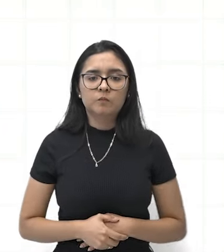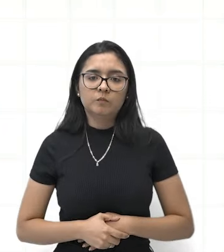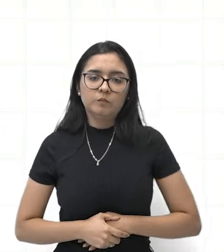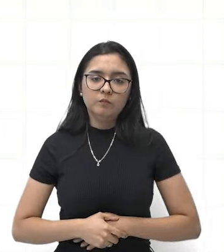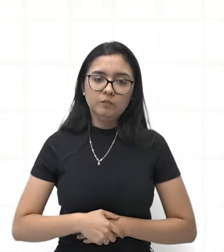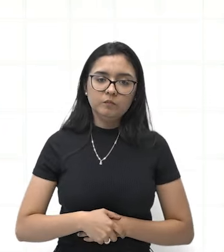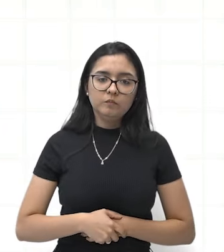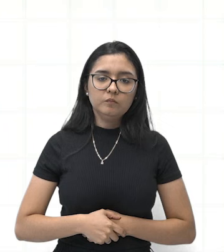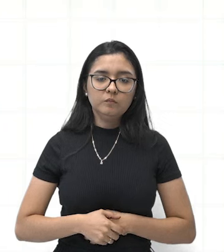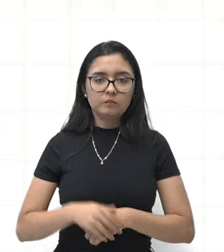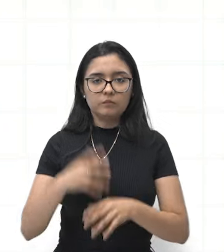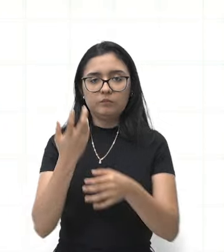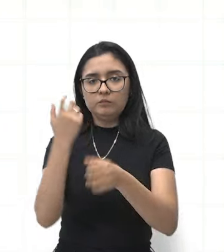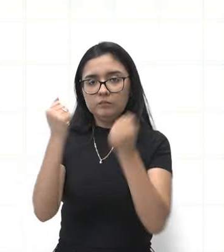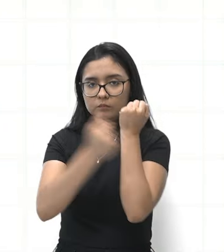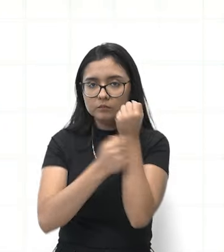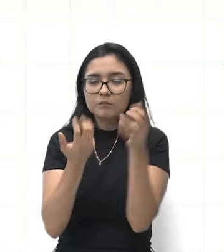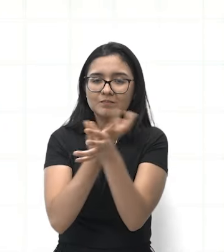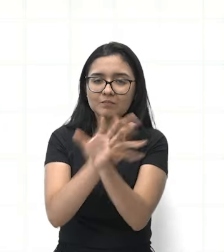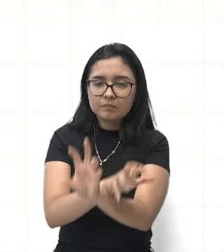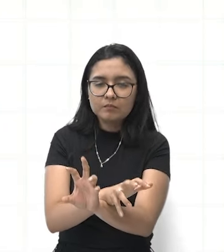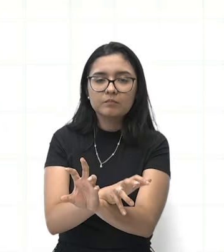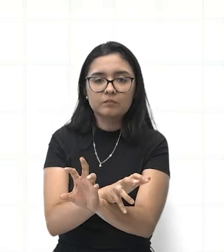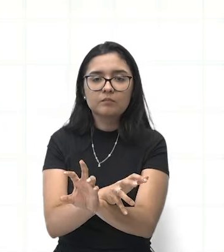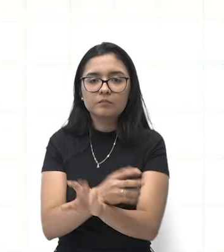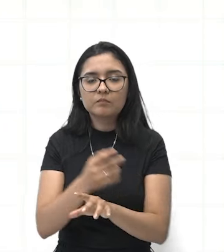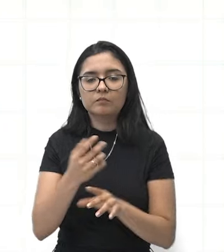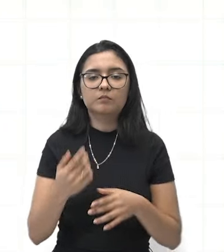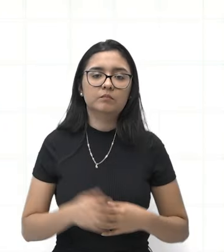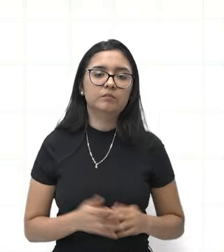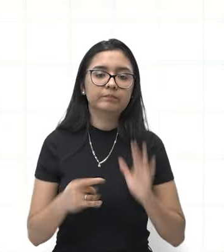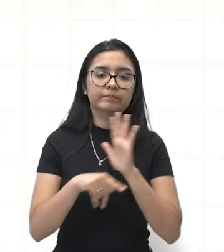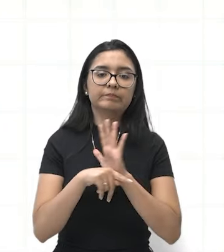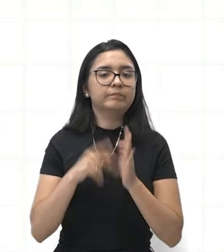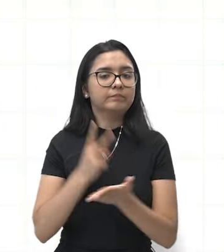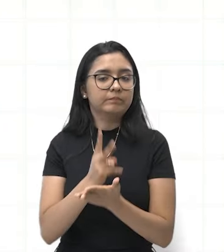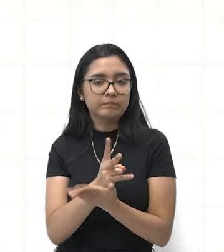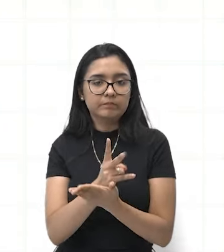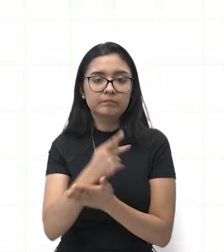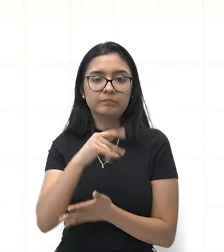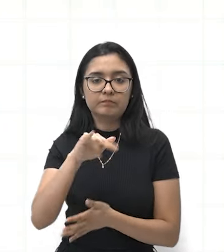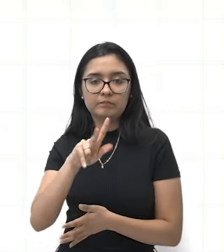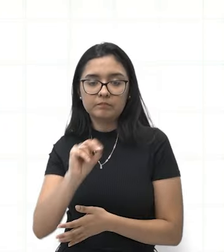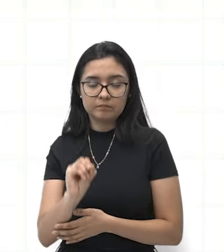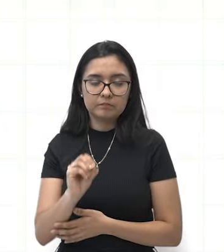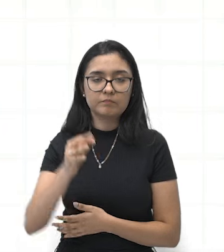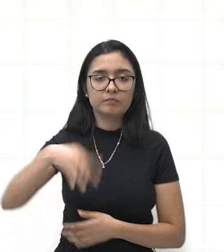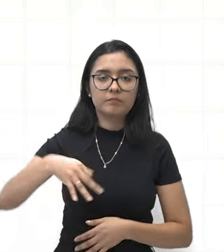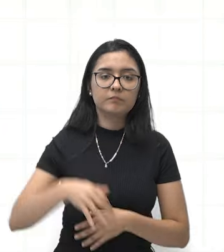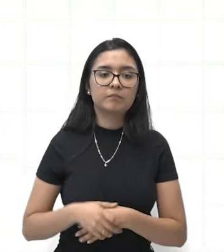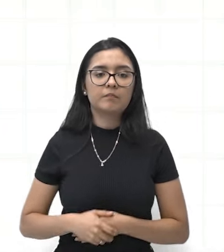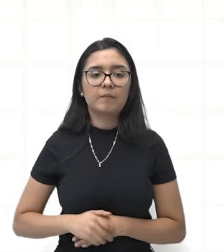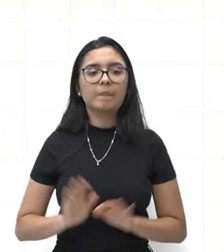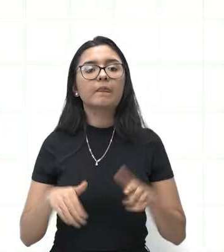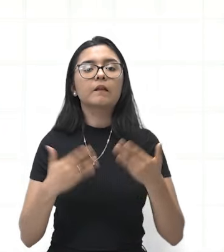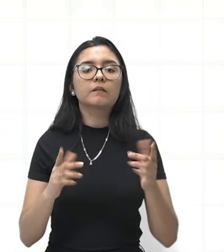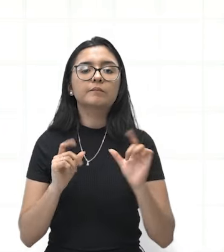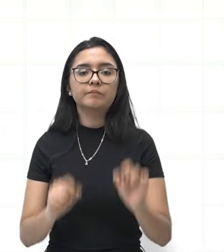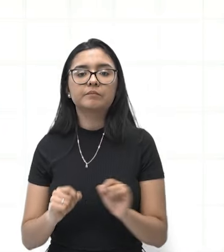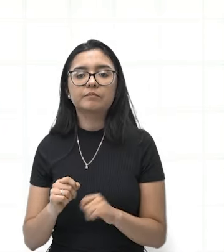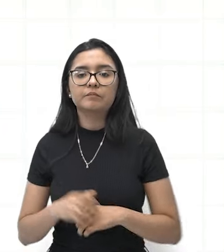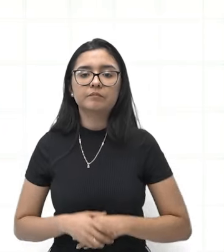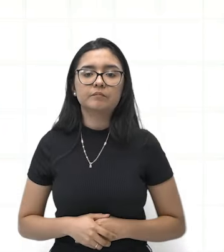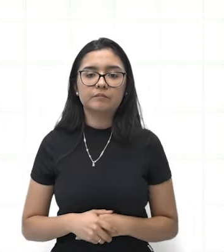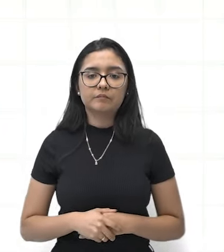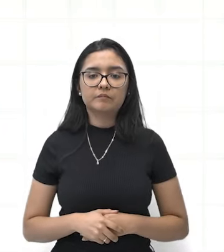osso, o nosso sistema esquelético, certo? Então, o fulcro,